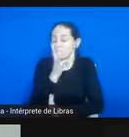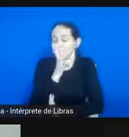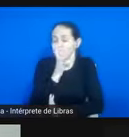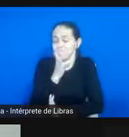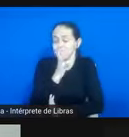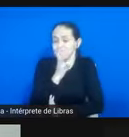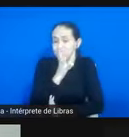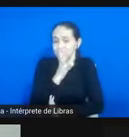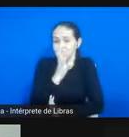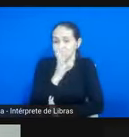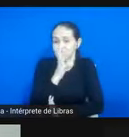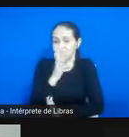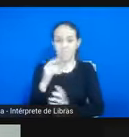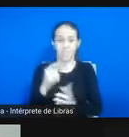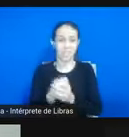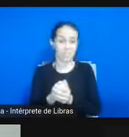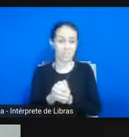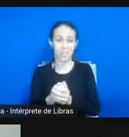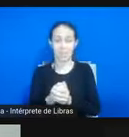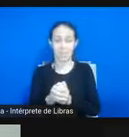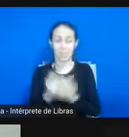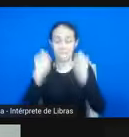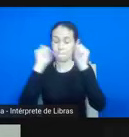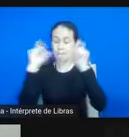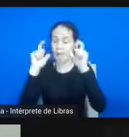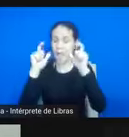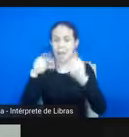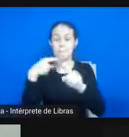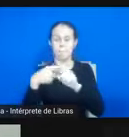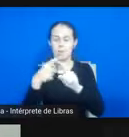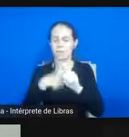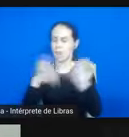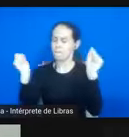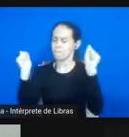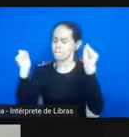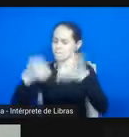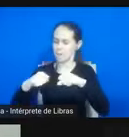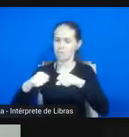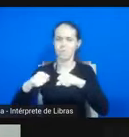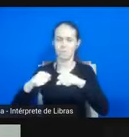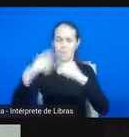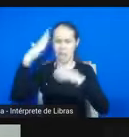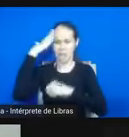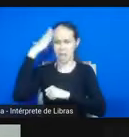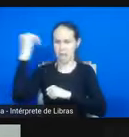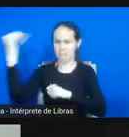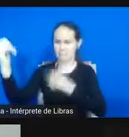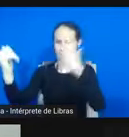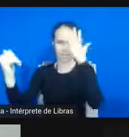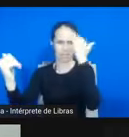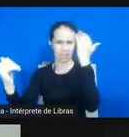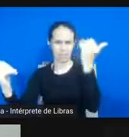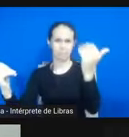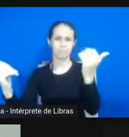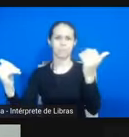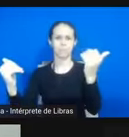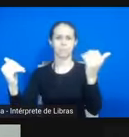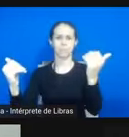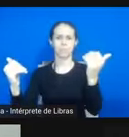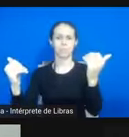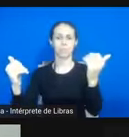no que diz respeito à potencialidade que essas presenças